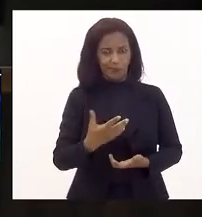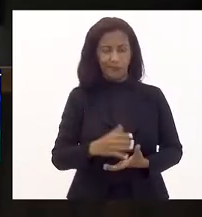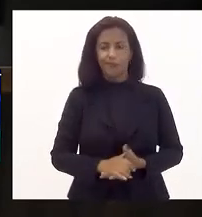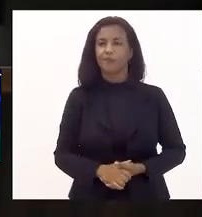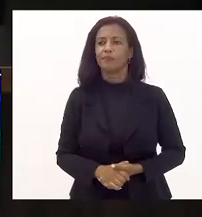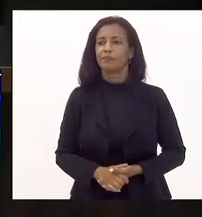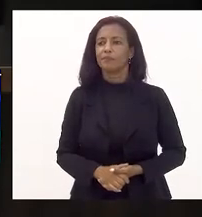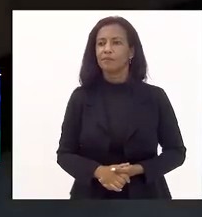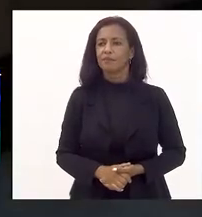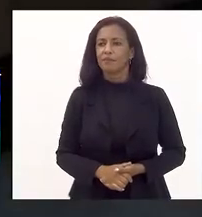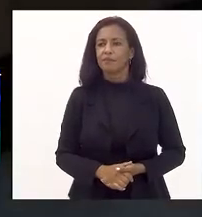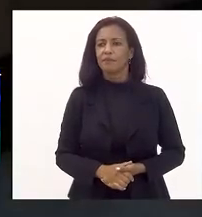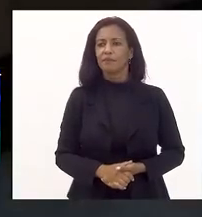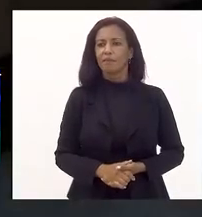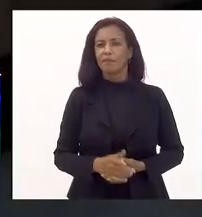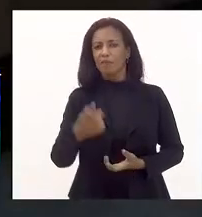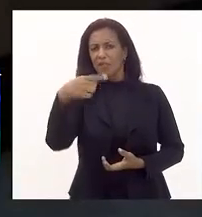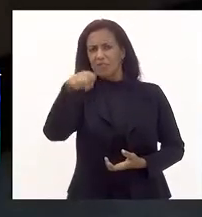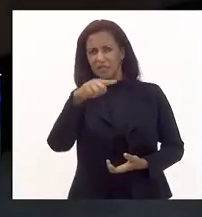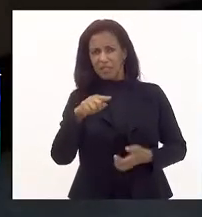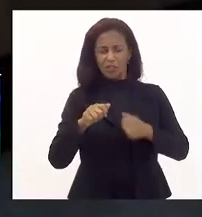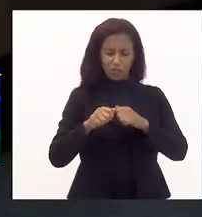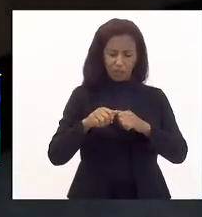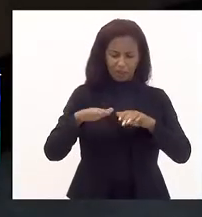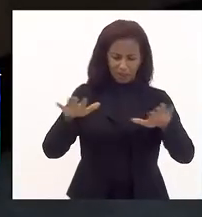Vocês acham que a pandemia está, assim,